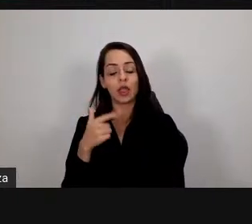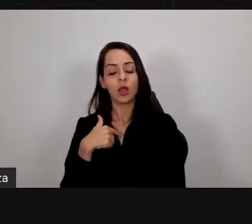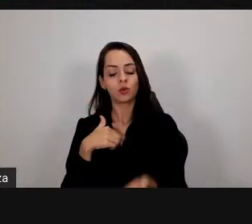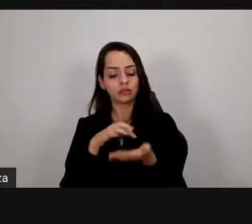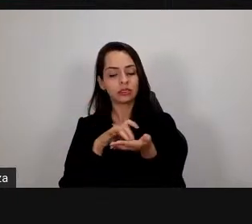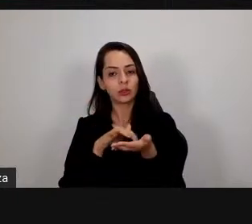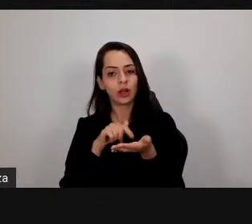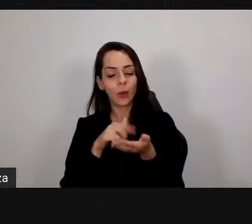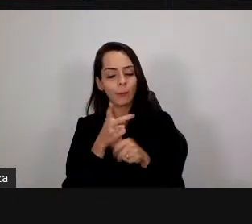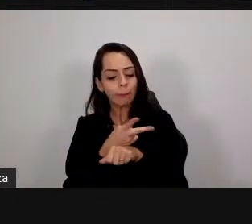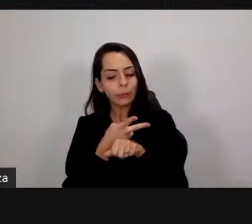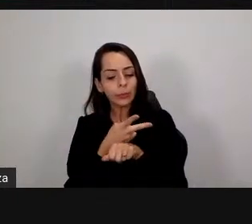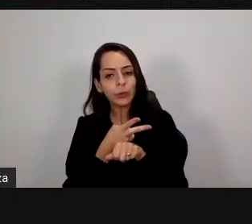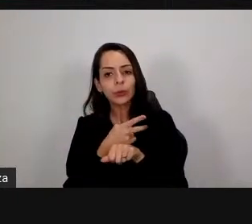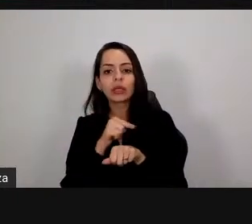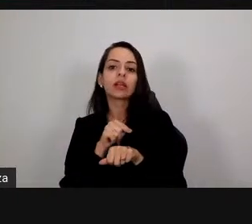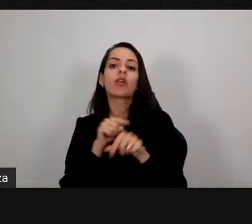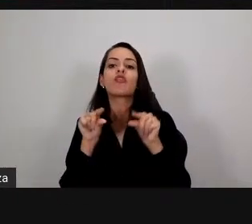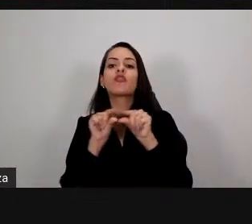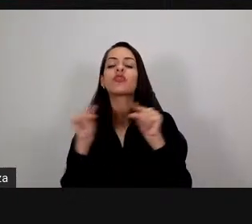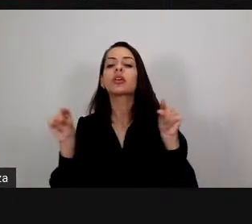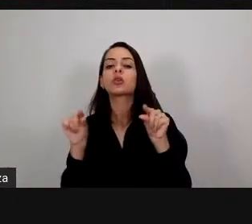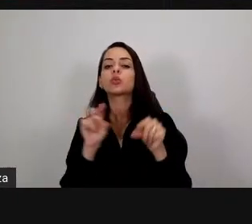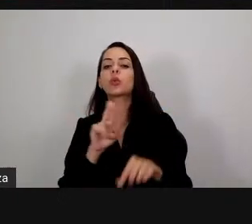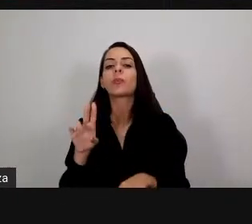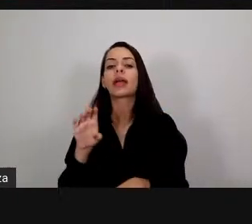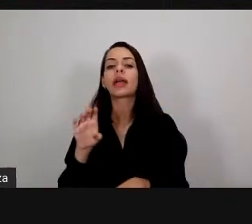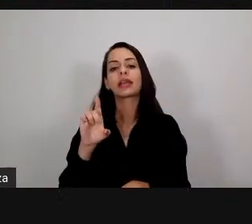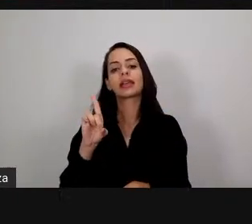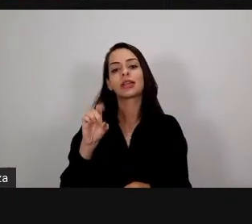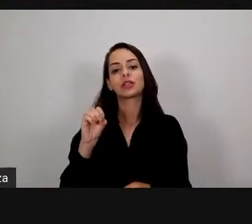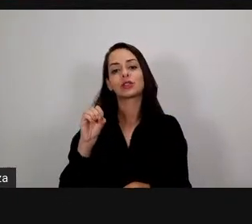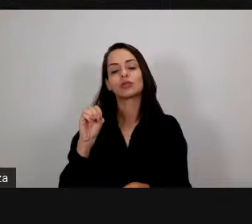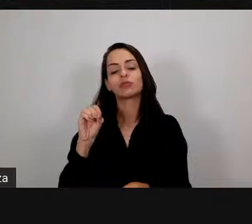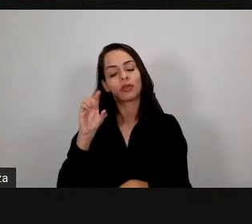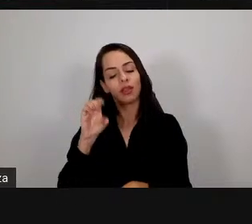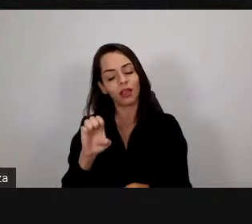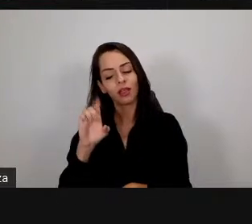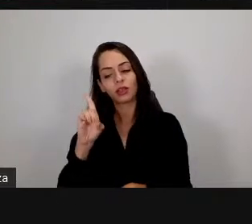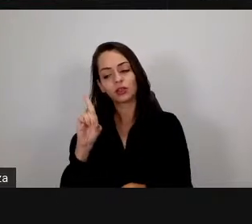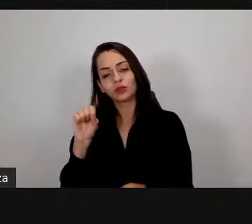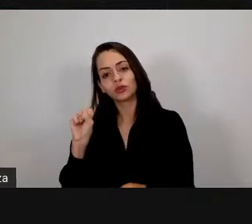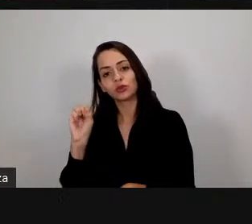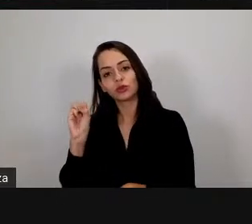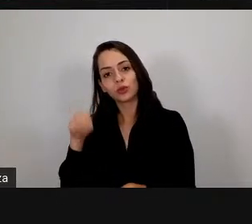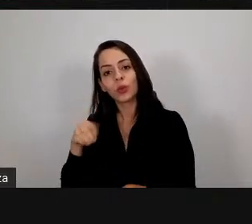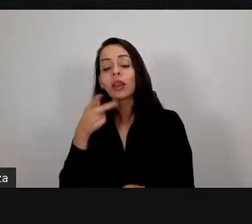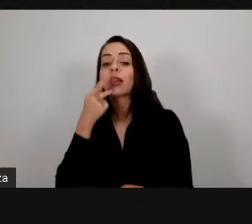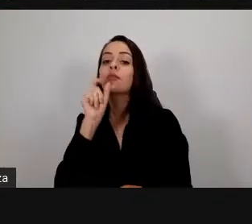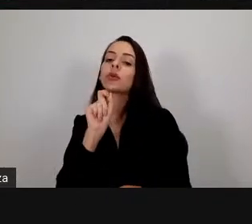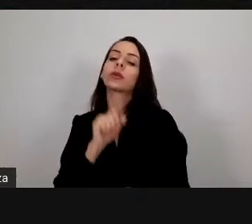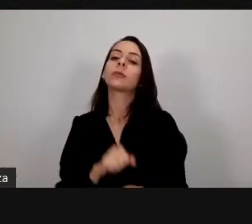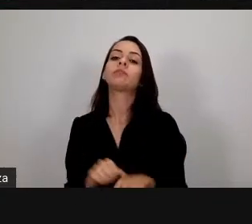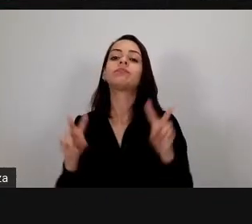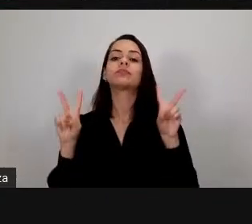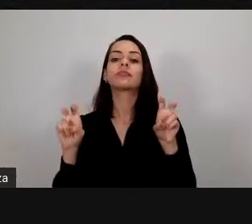do Edson Edson Geraldo Alves ele fala assim devemos lembrar que a sala de aula é um lugar mágico